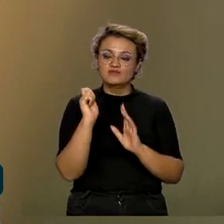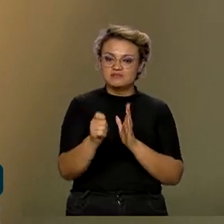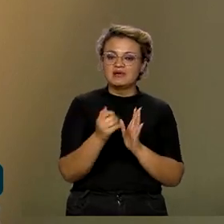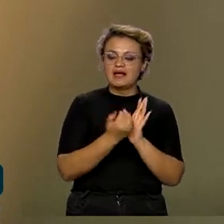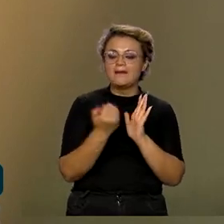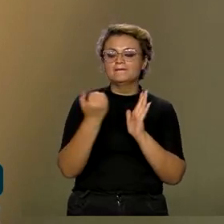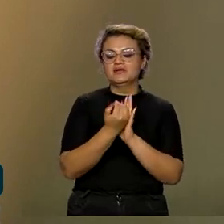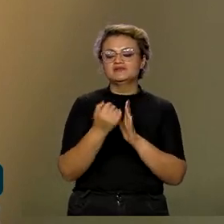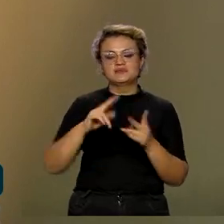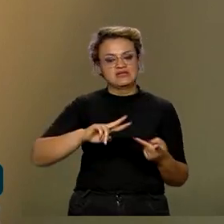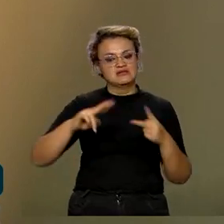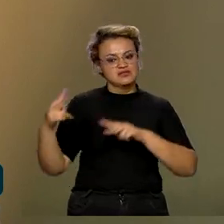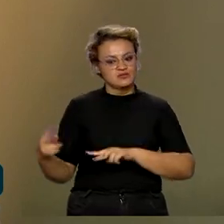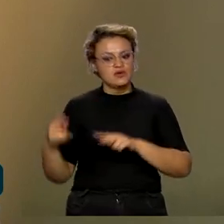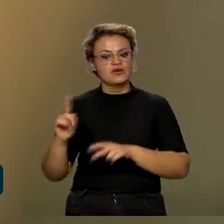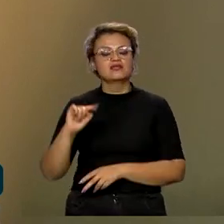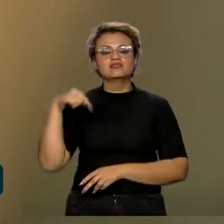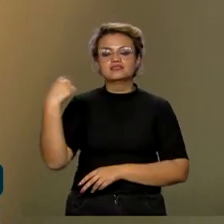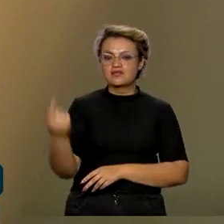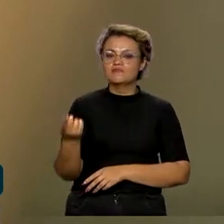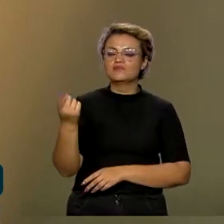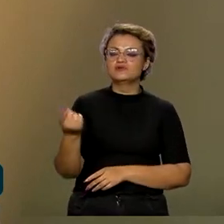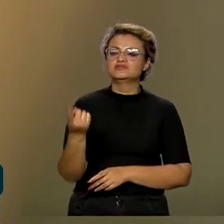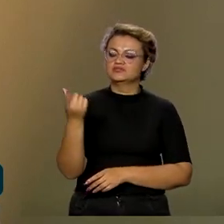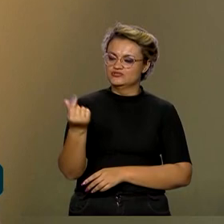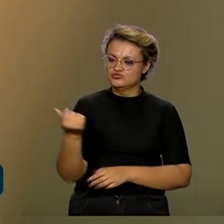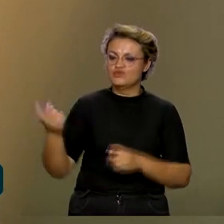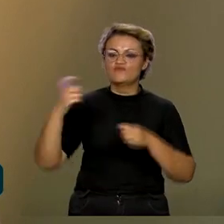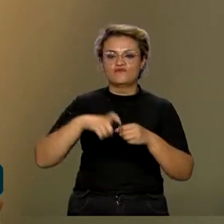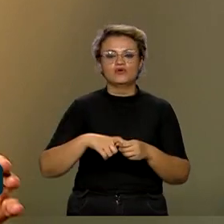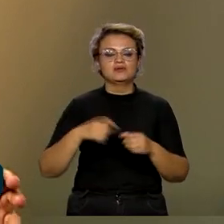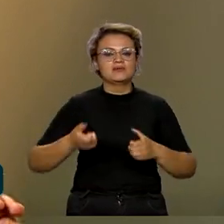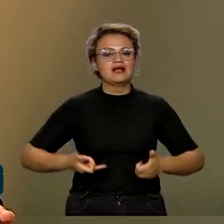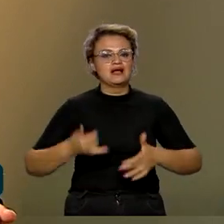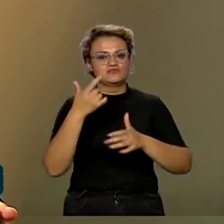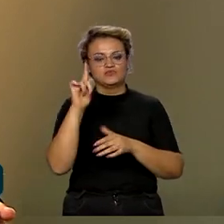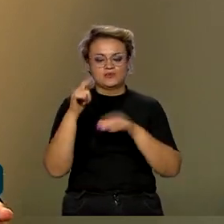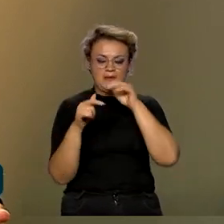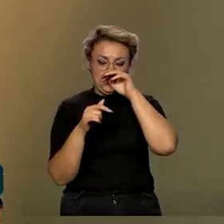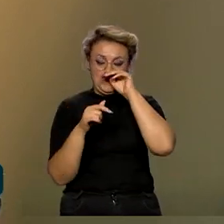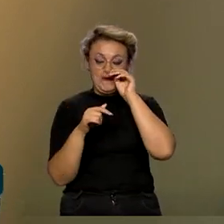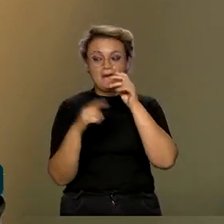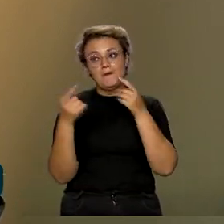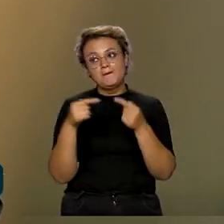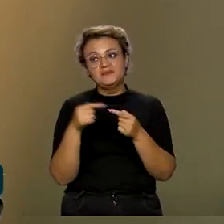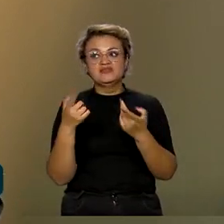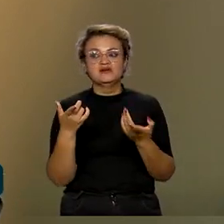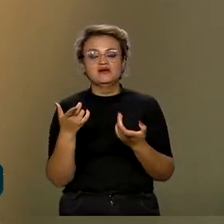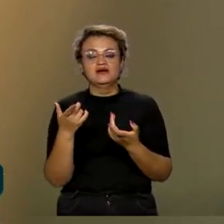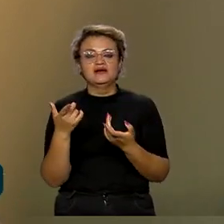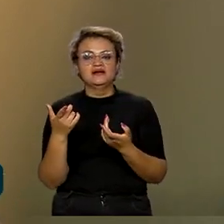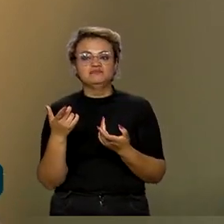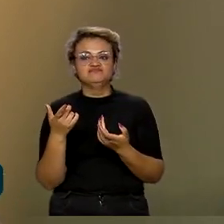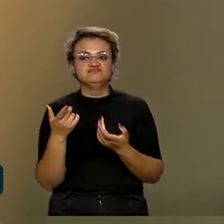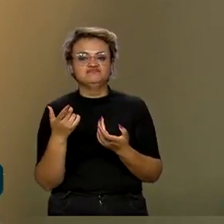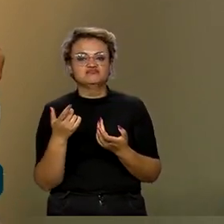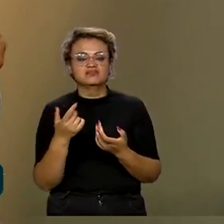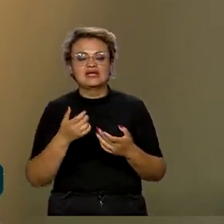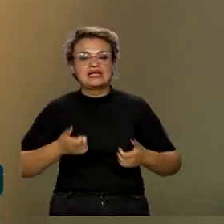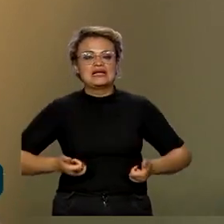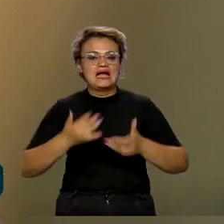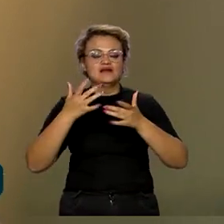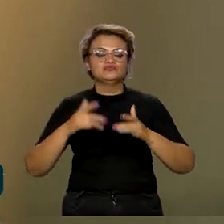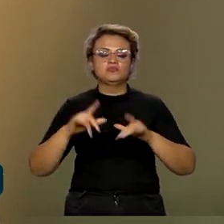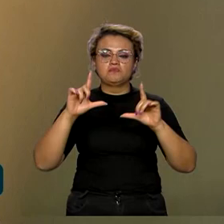ir para essa moeda e depois, voltando essa moeda, também a um outro custo. Então, se trata de tornar menos oneroso